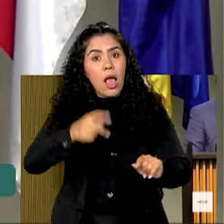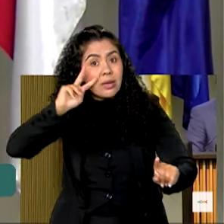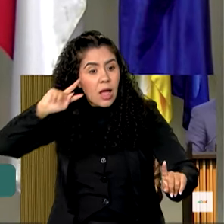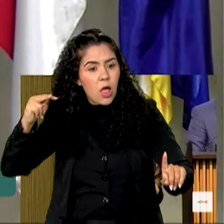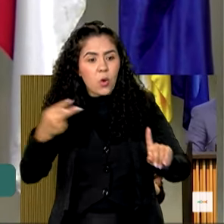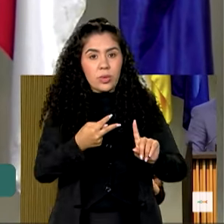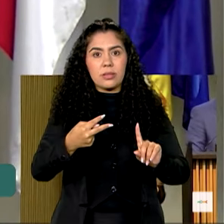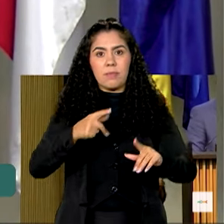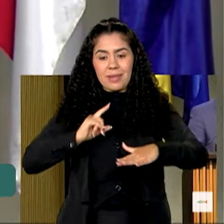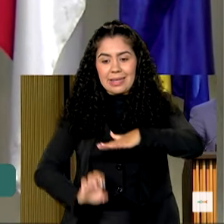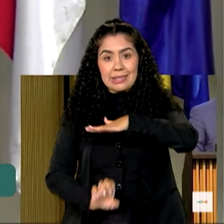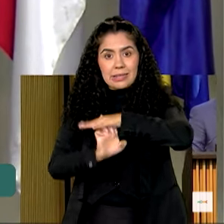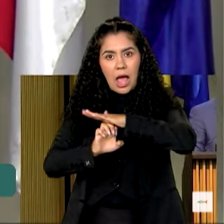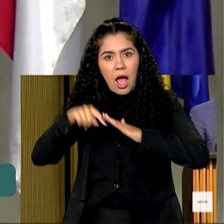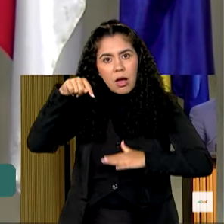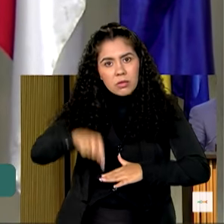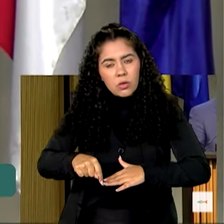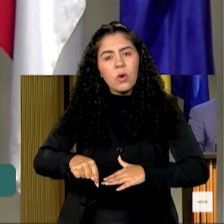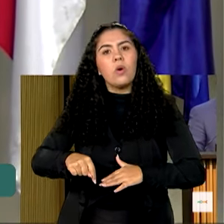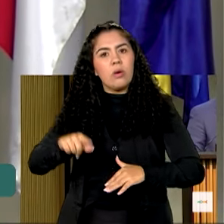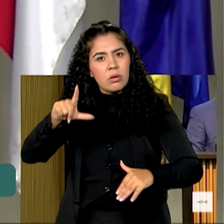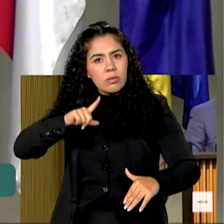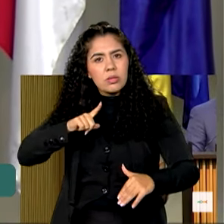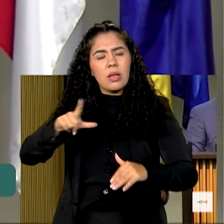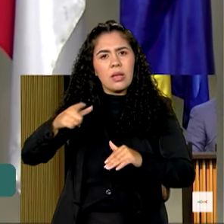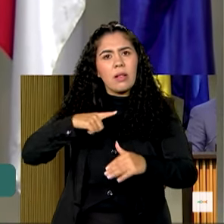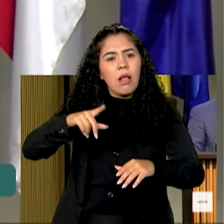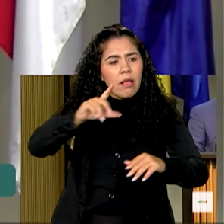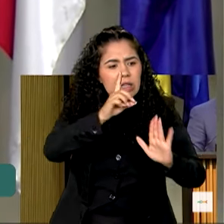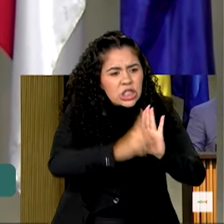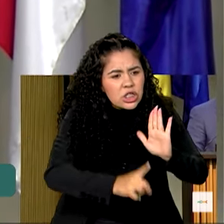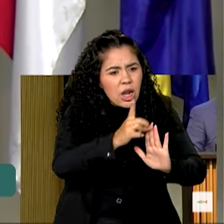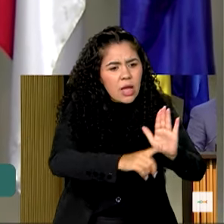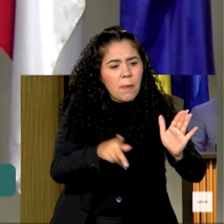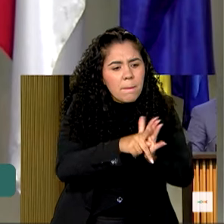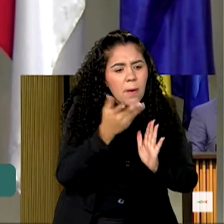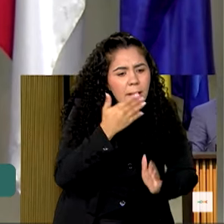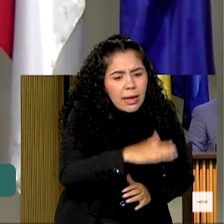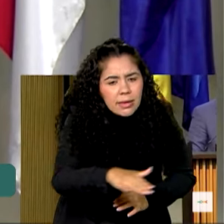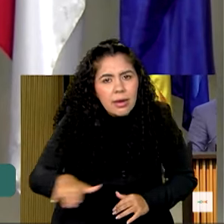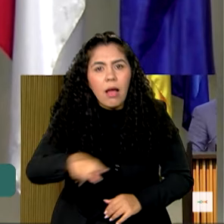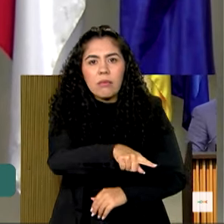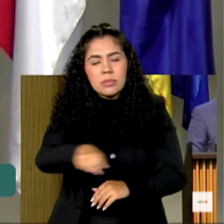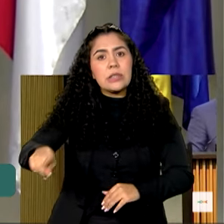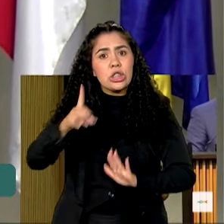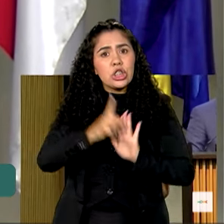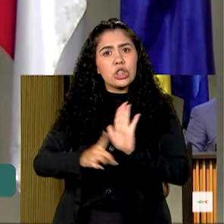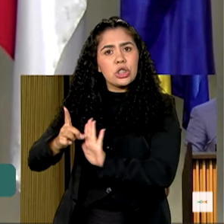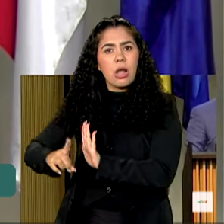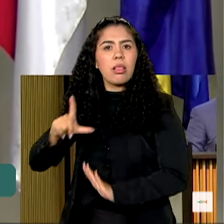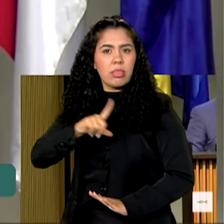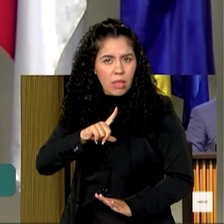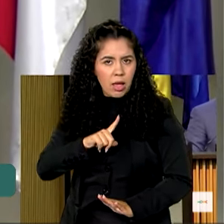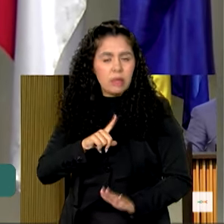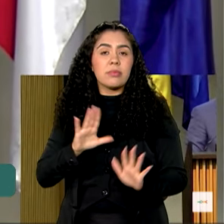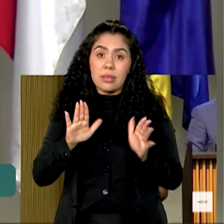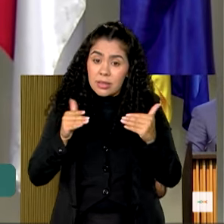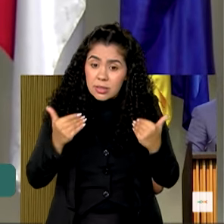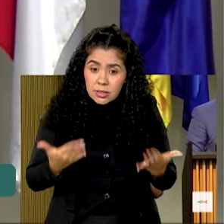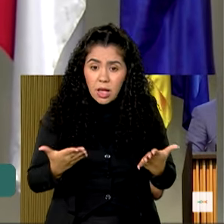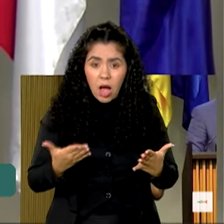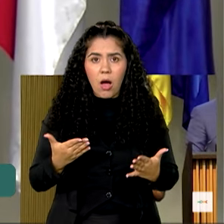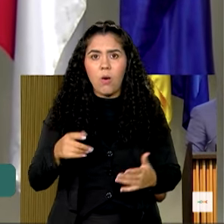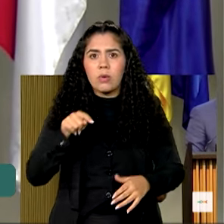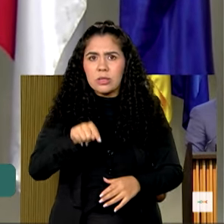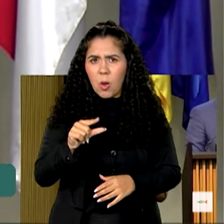Estado historicamente violador dos direitos de crianças e adolescentes, de que as crianças e adolescentes tinham direito. Então, isso não é